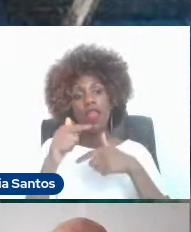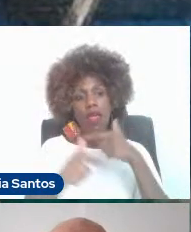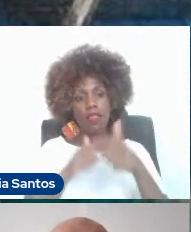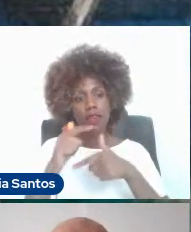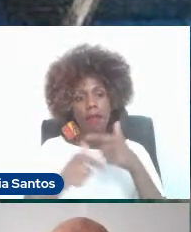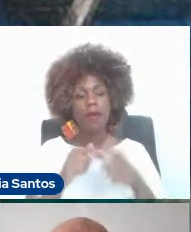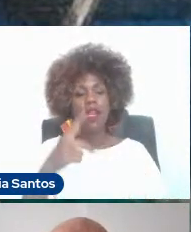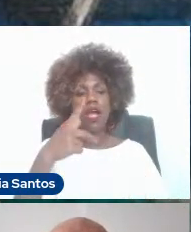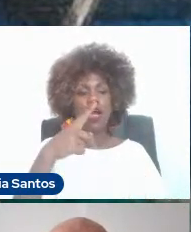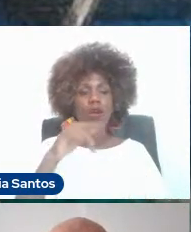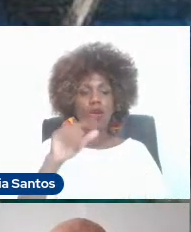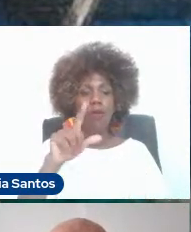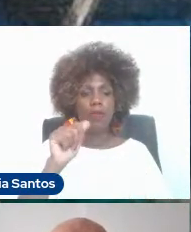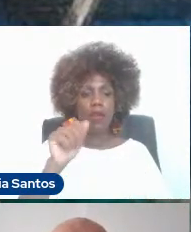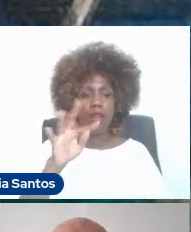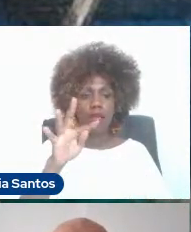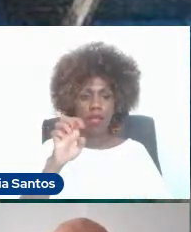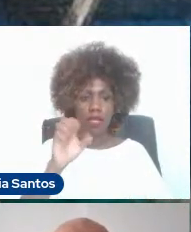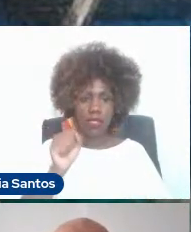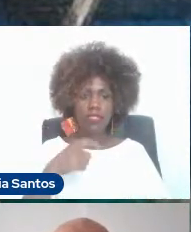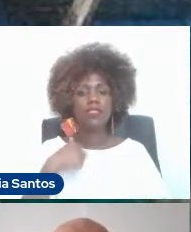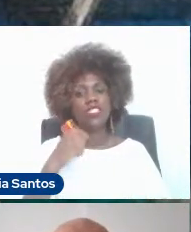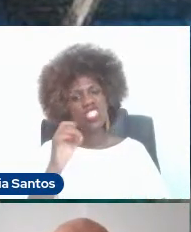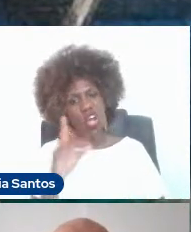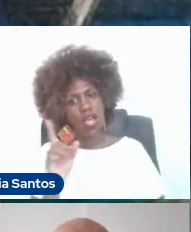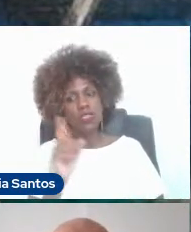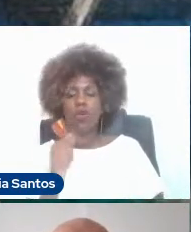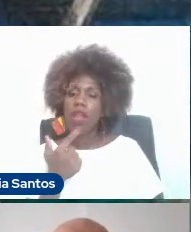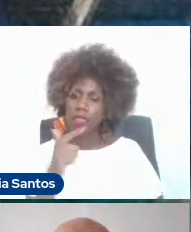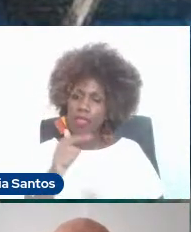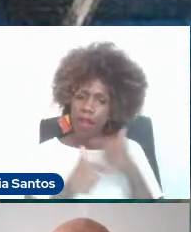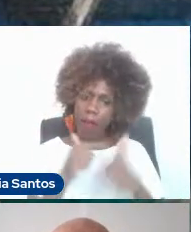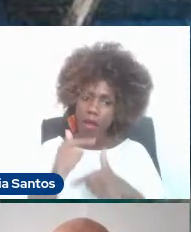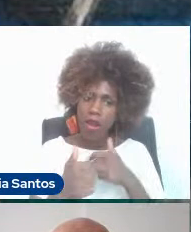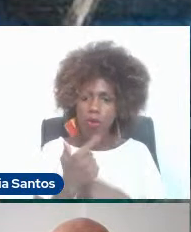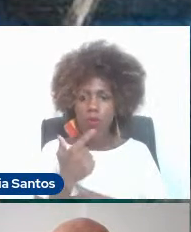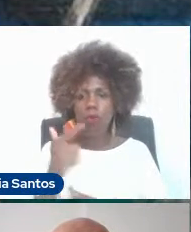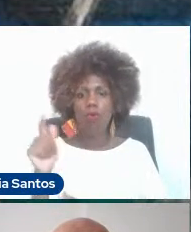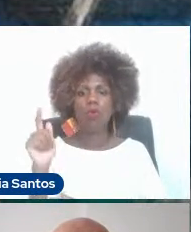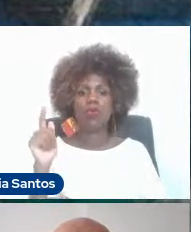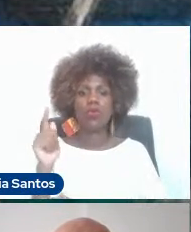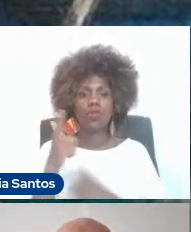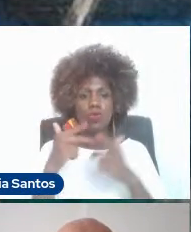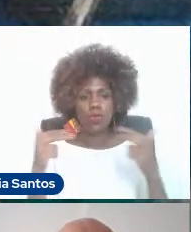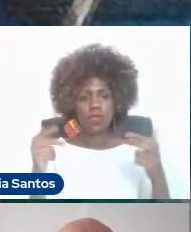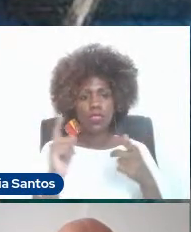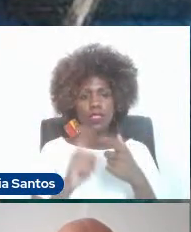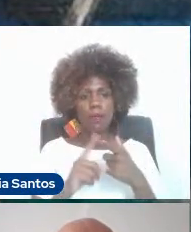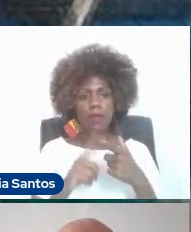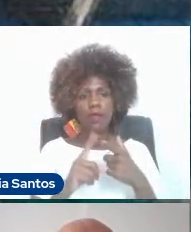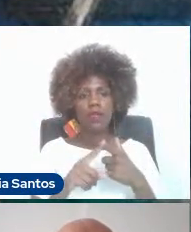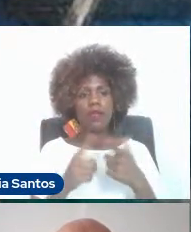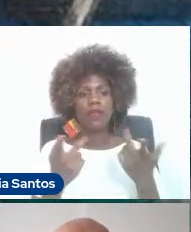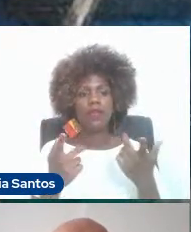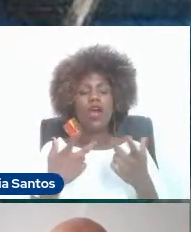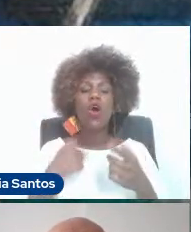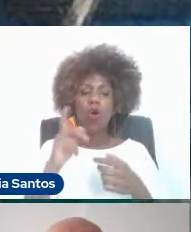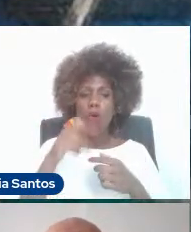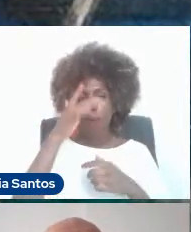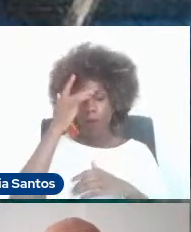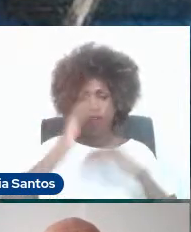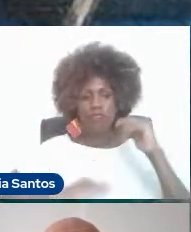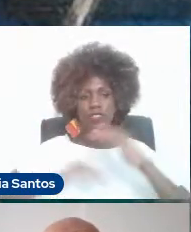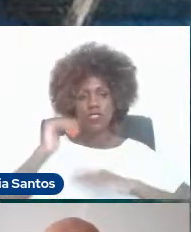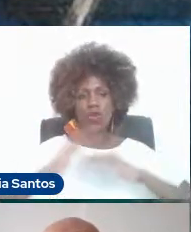Pilates, mas não somente com isso. Ela trabalha bastante com atletas, mas